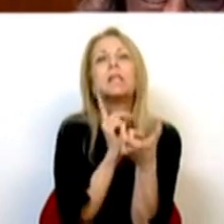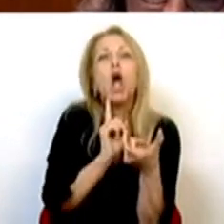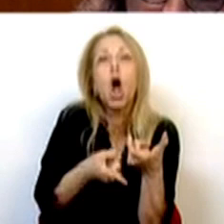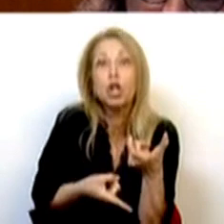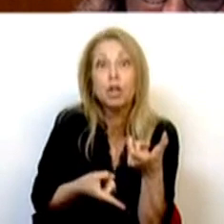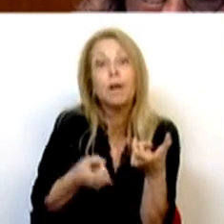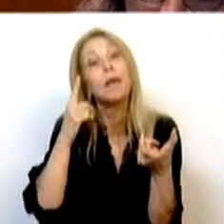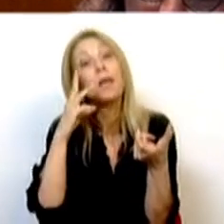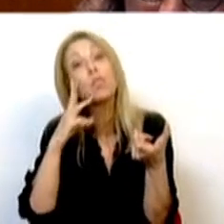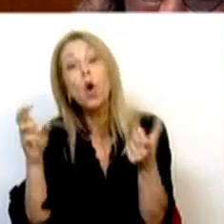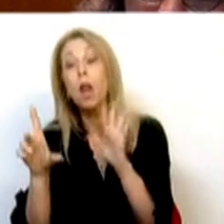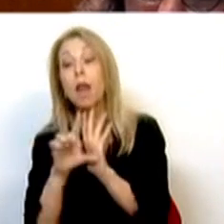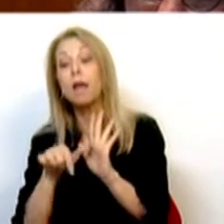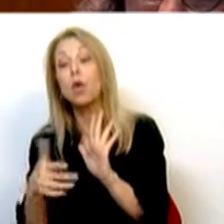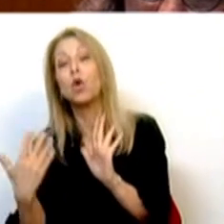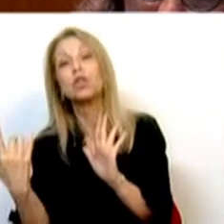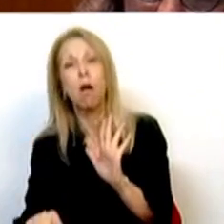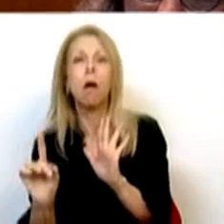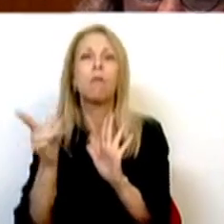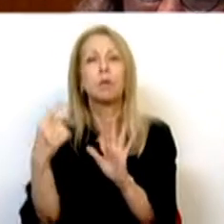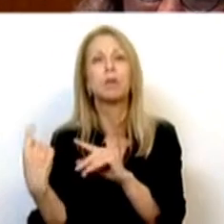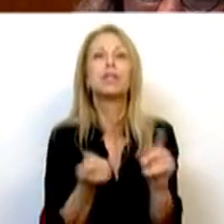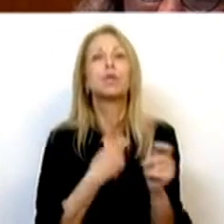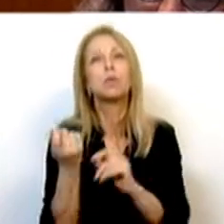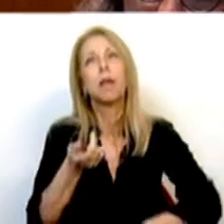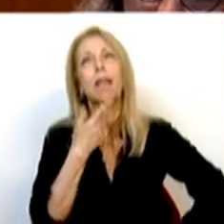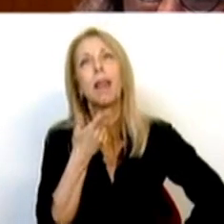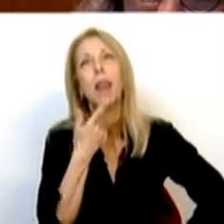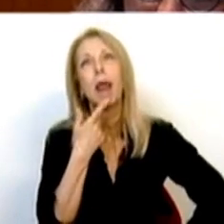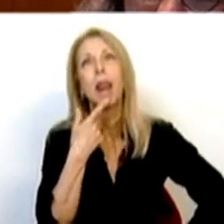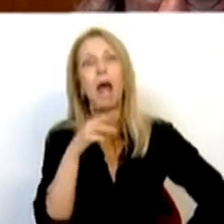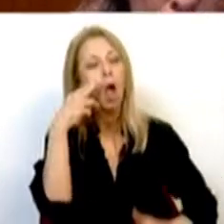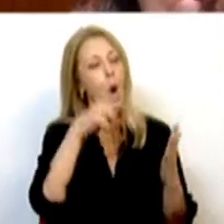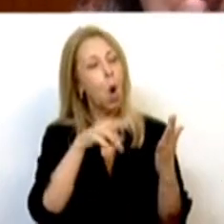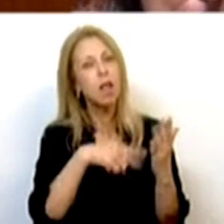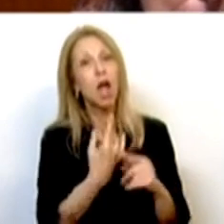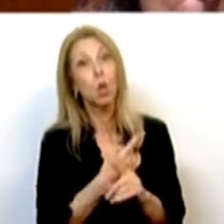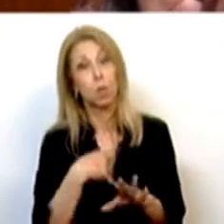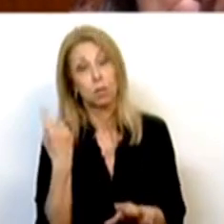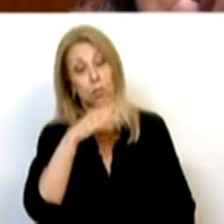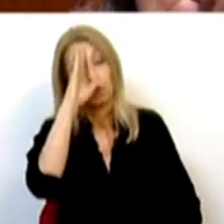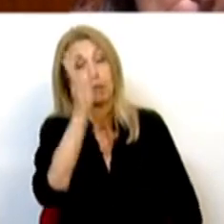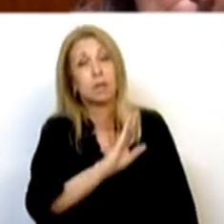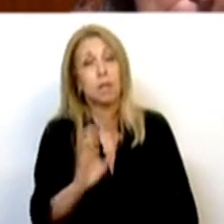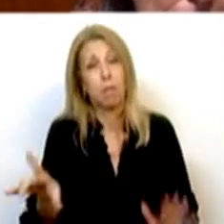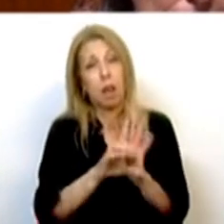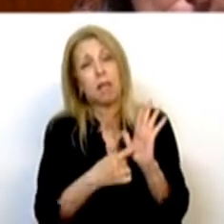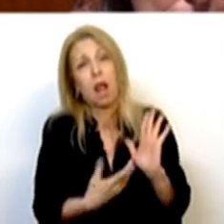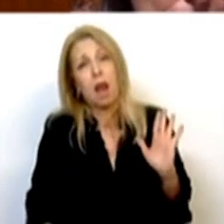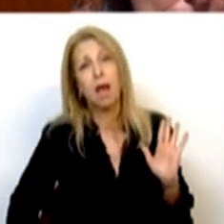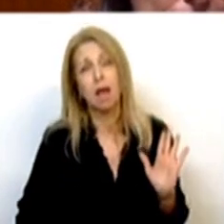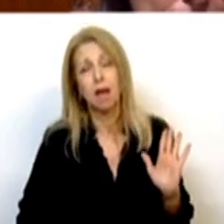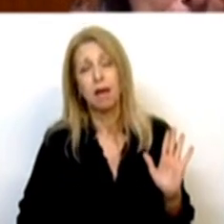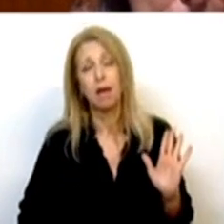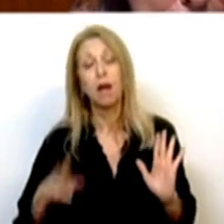hoje existe, e em vez de estarmos a fazer uma discussão demagógica sem olhar para aquilo que sabemos todos, sabemos todos que está em lei, olhemos